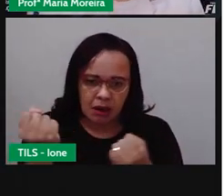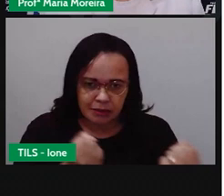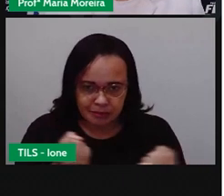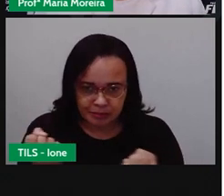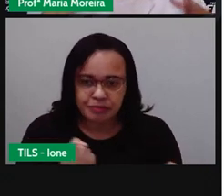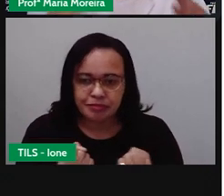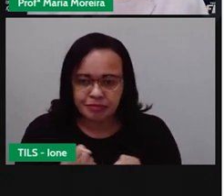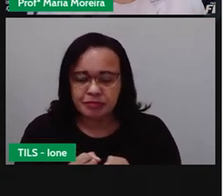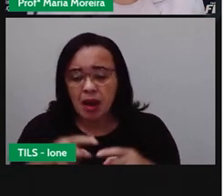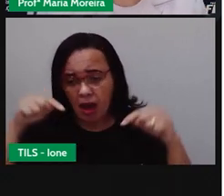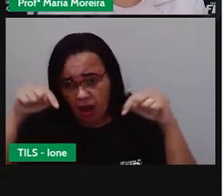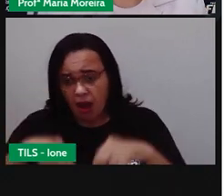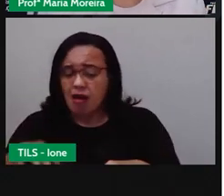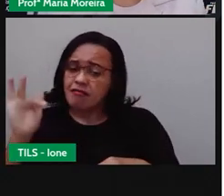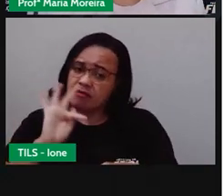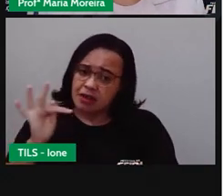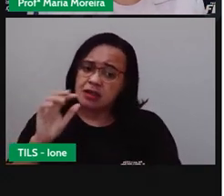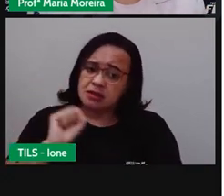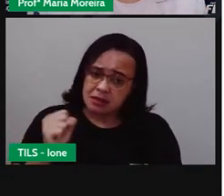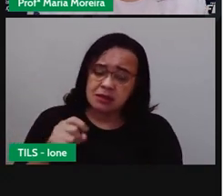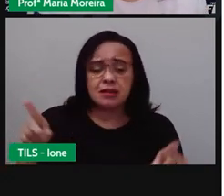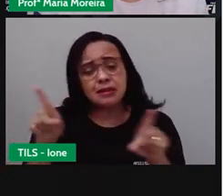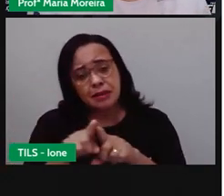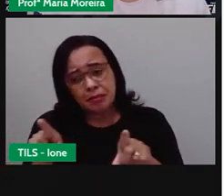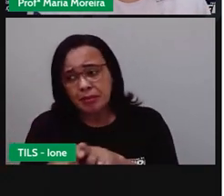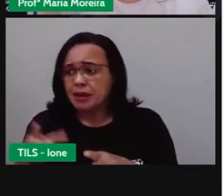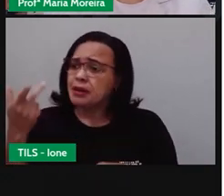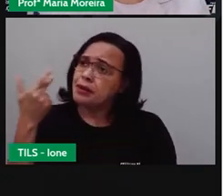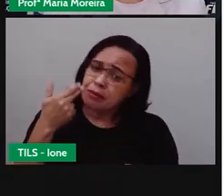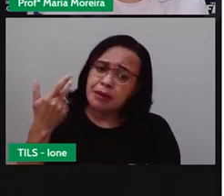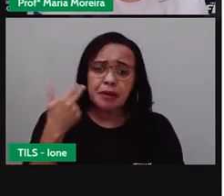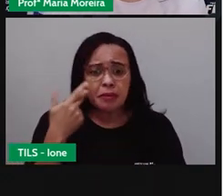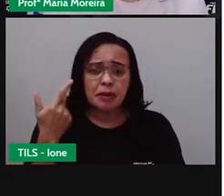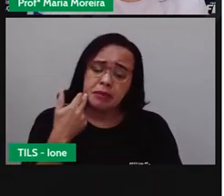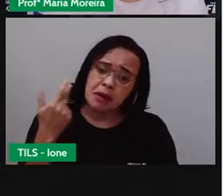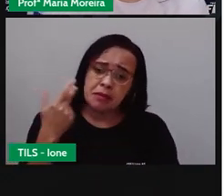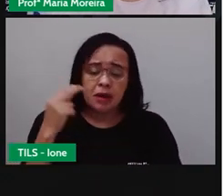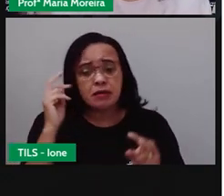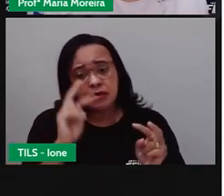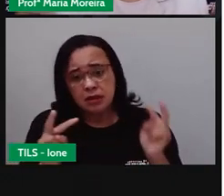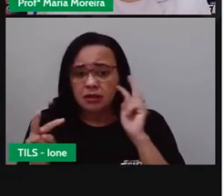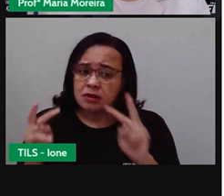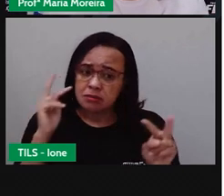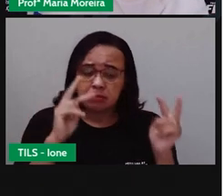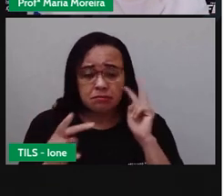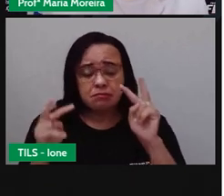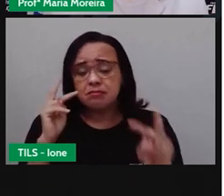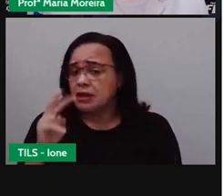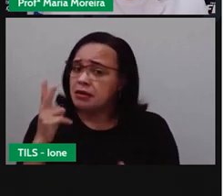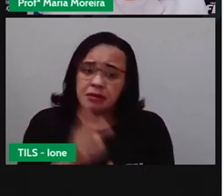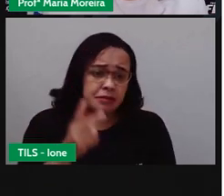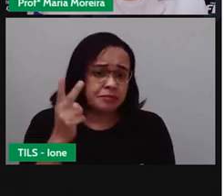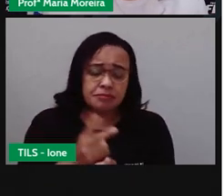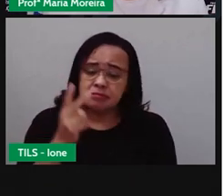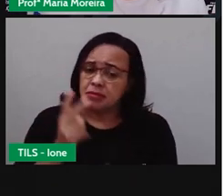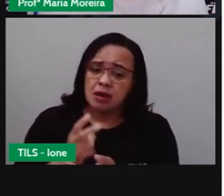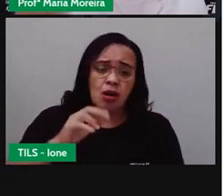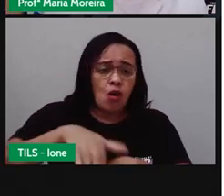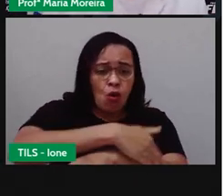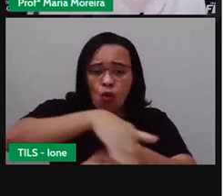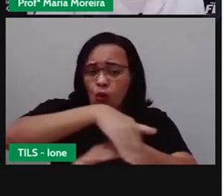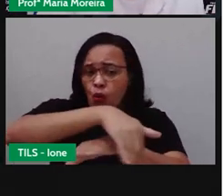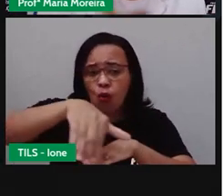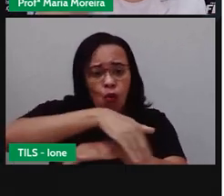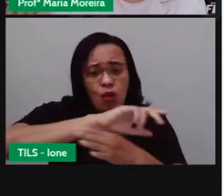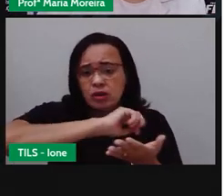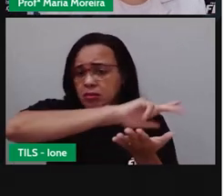na Senhor dos Passos. É comum isso na Marechal. É comum isso naquele trecho ali da Getúlio Vargas, o trecho do centro da cidade. Por quê?